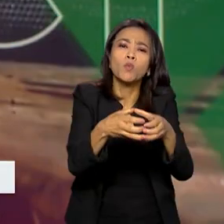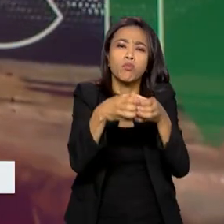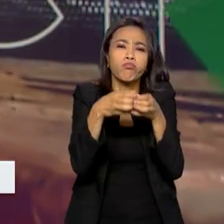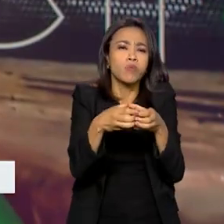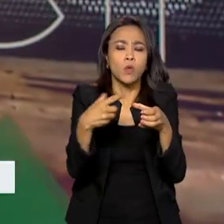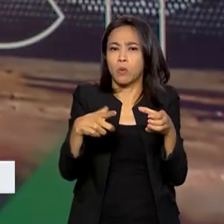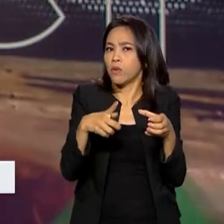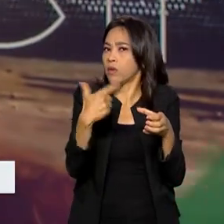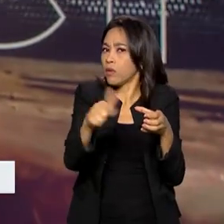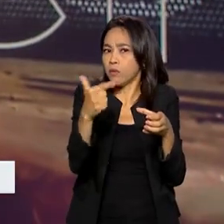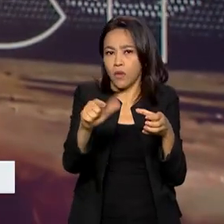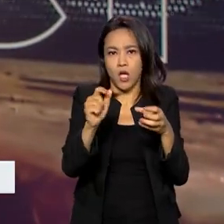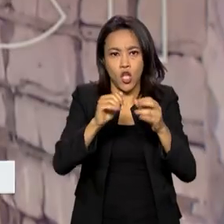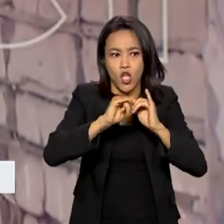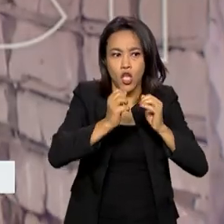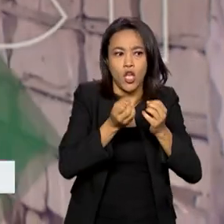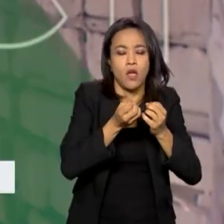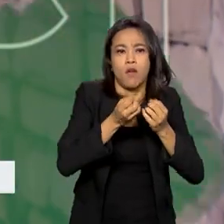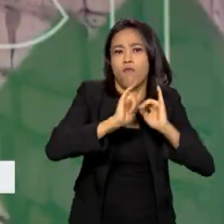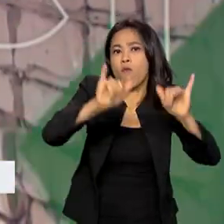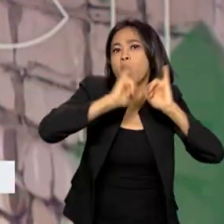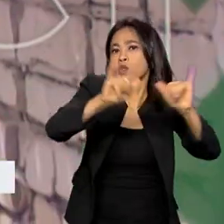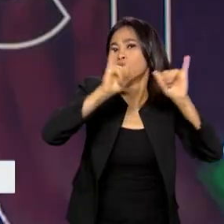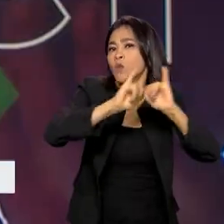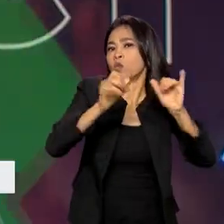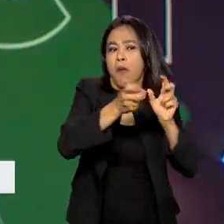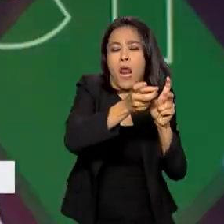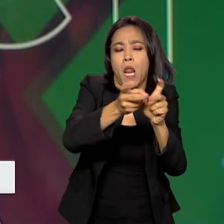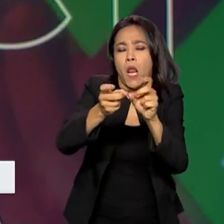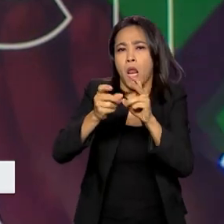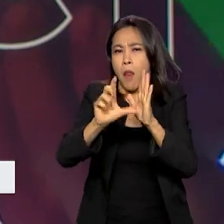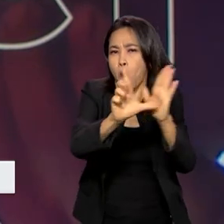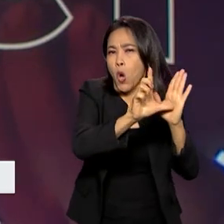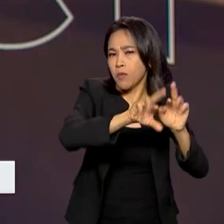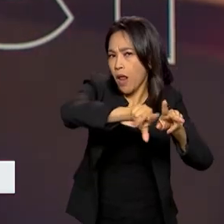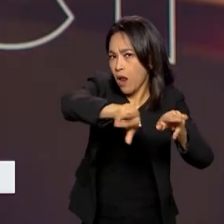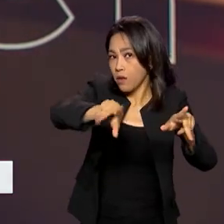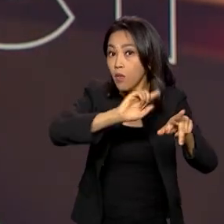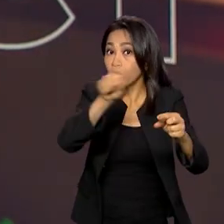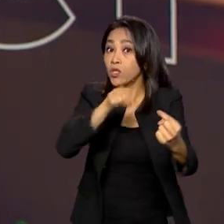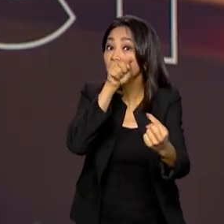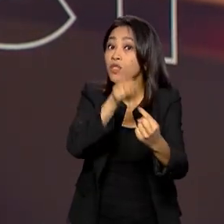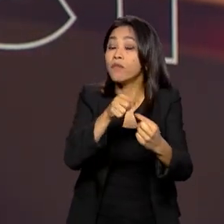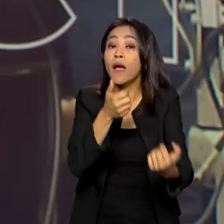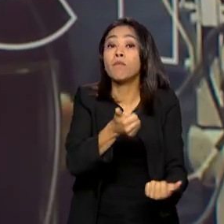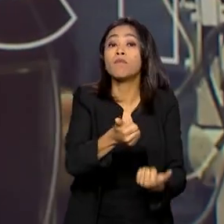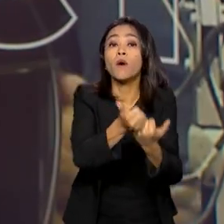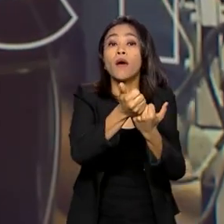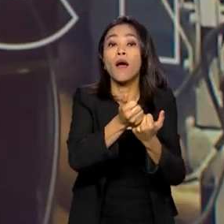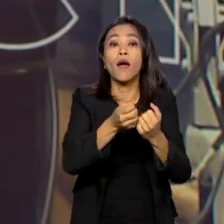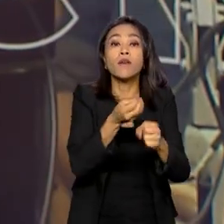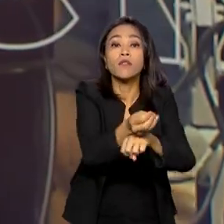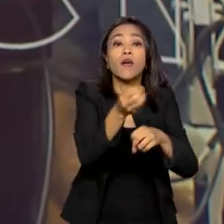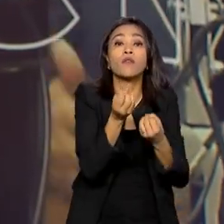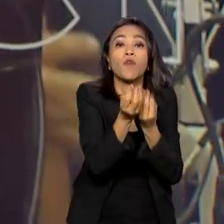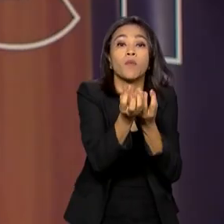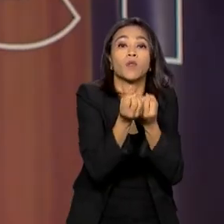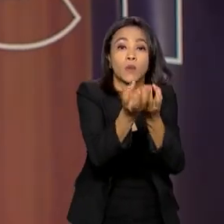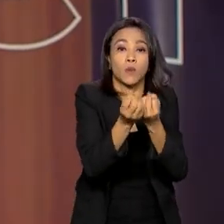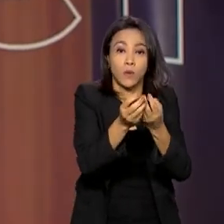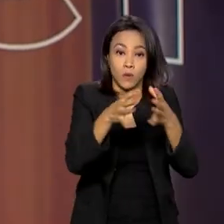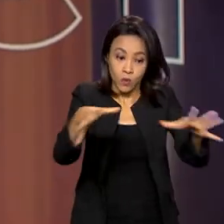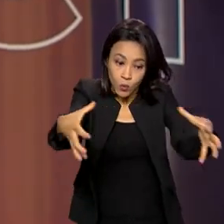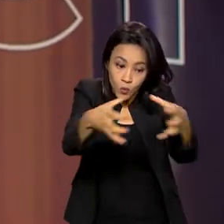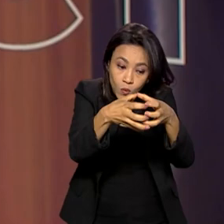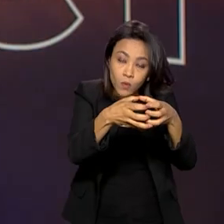publicidade e os fins delas são fins comunitários. Para a obtenção de uma rádio fusão comunitária, como eu disse, o